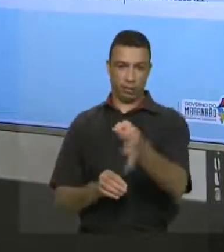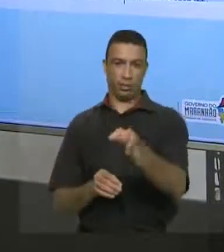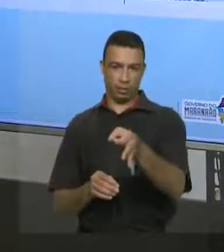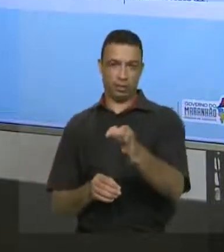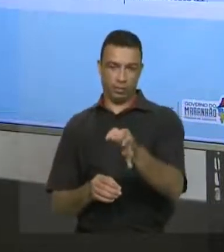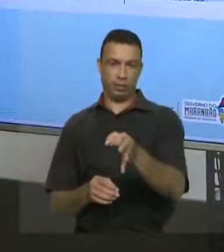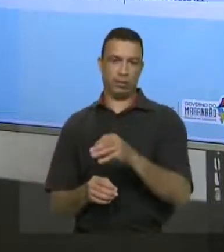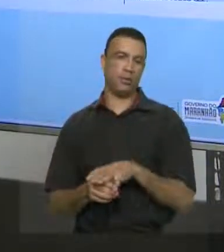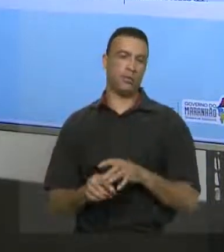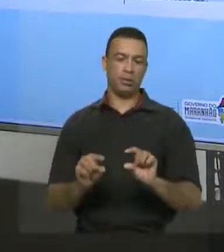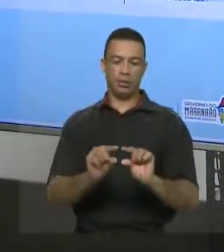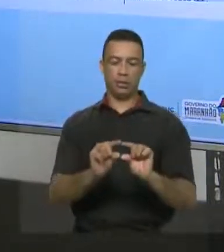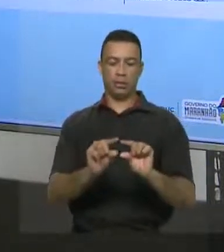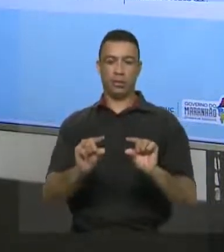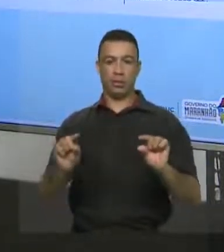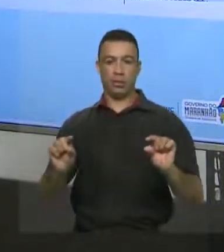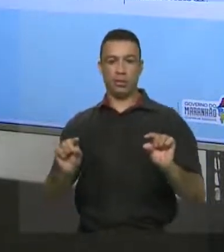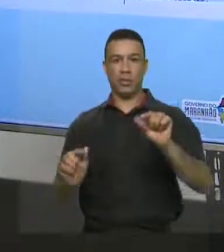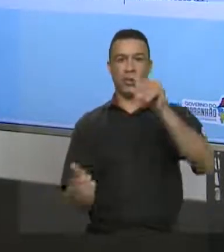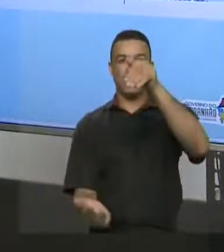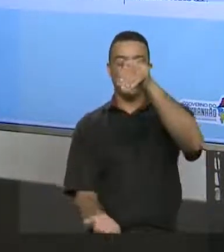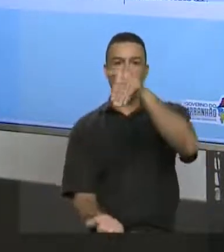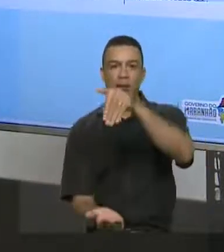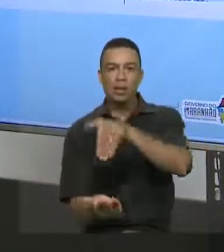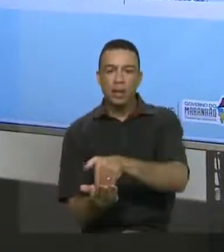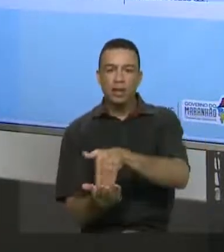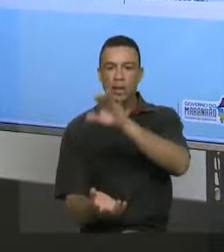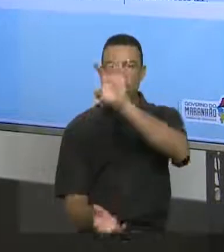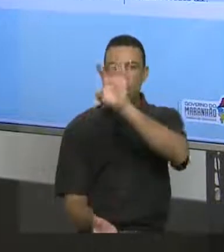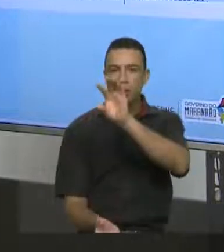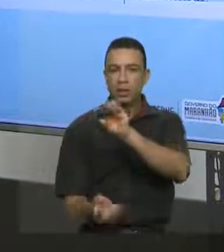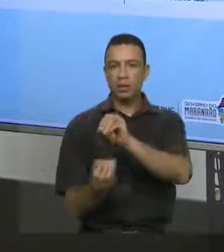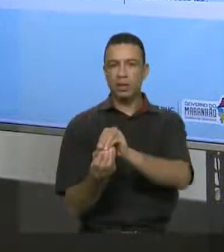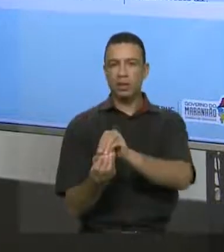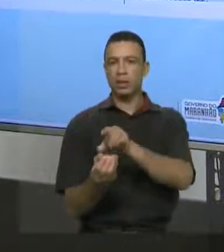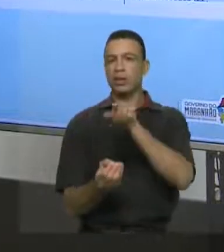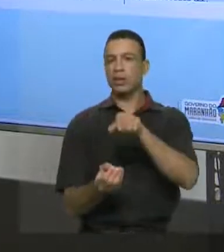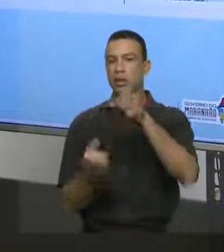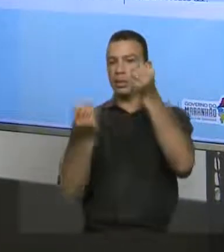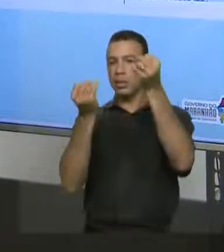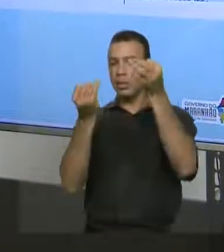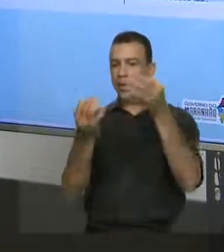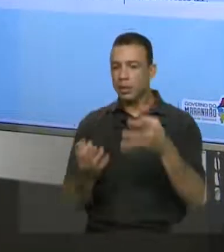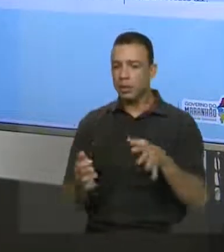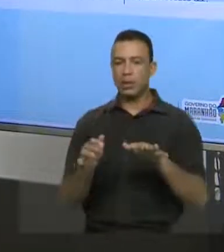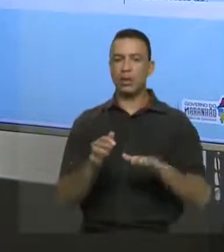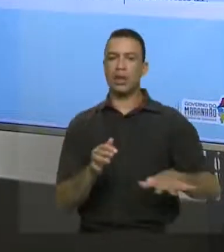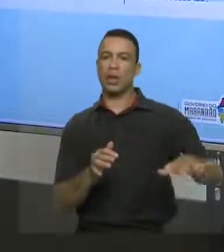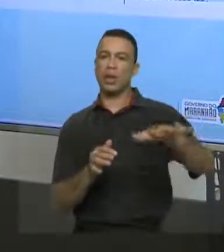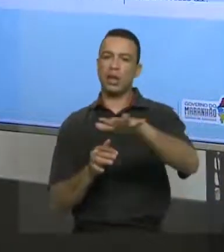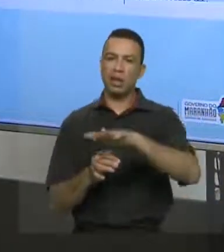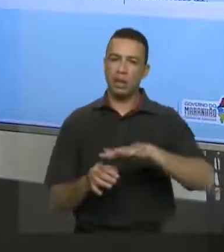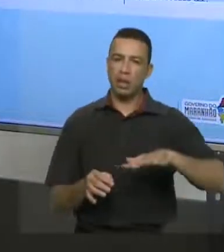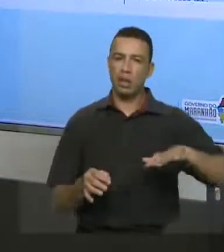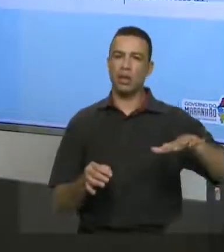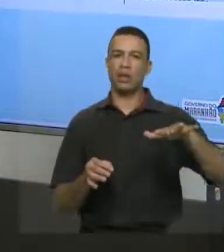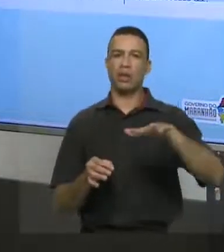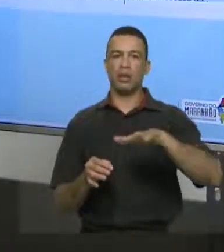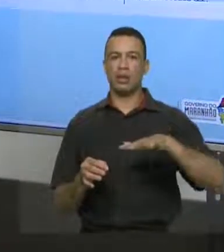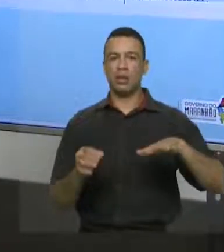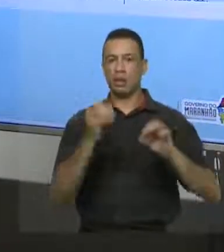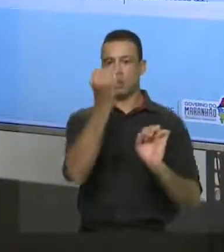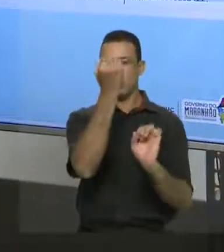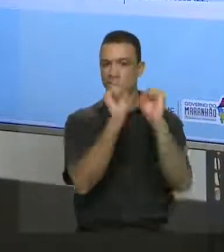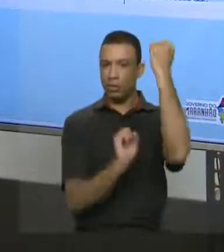seja, o aluno, ele concluiu que, diante de todo esse quadro, né? Da